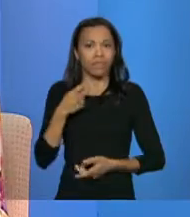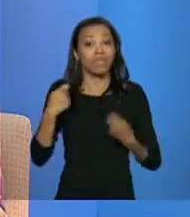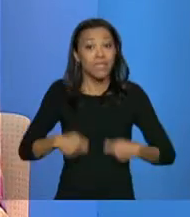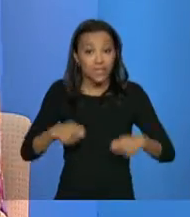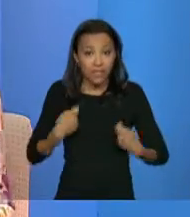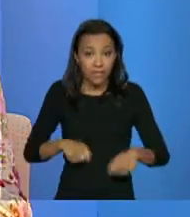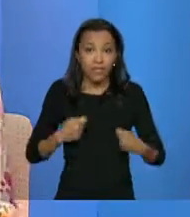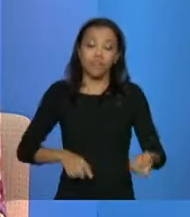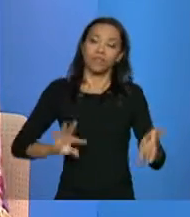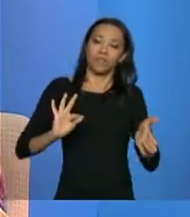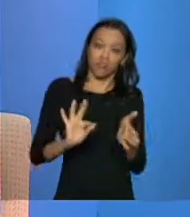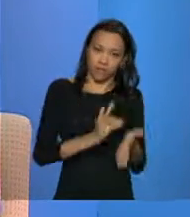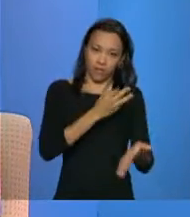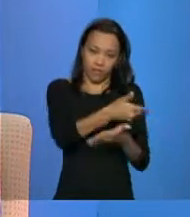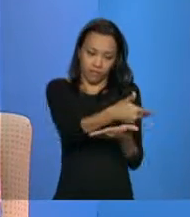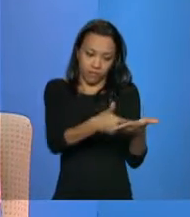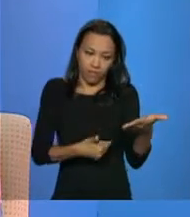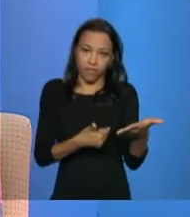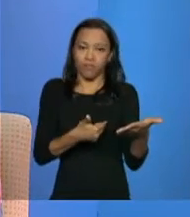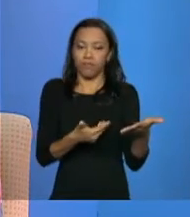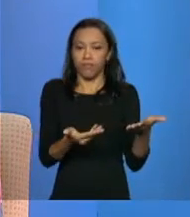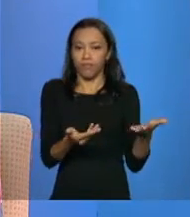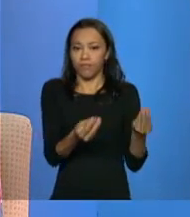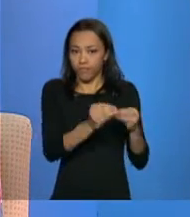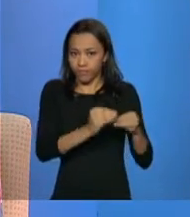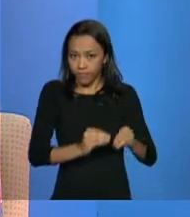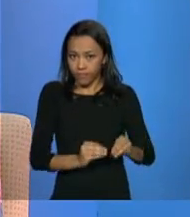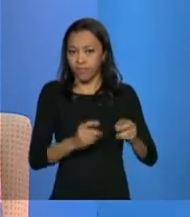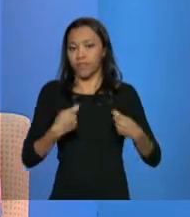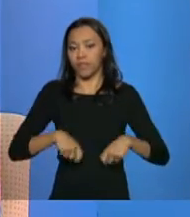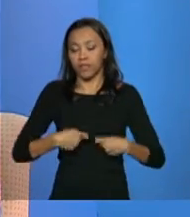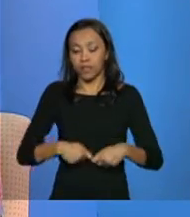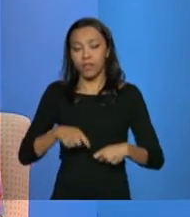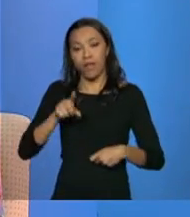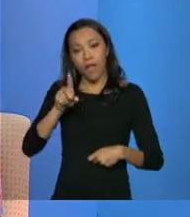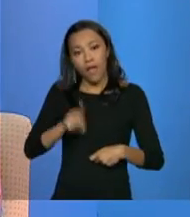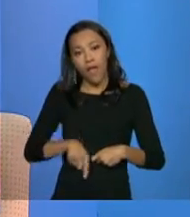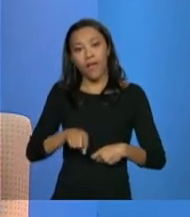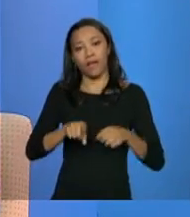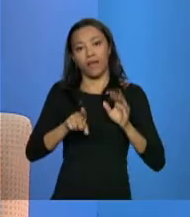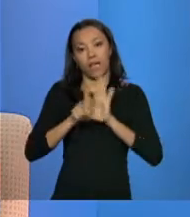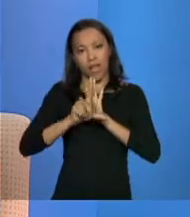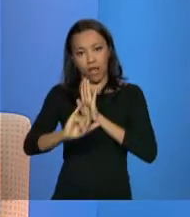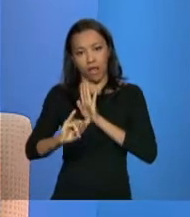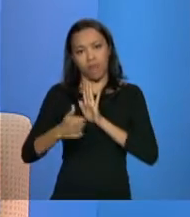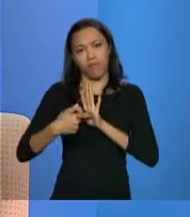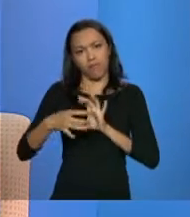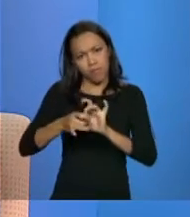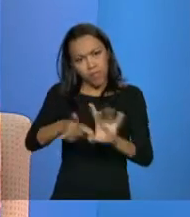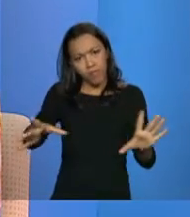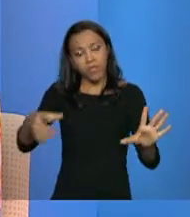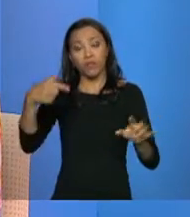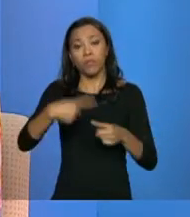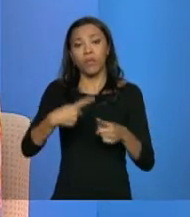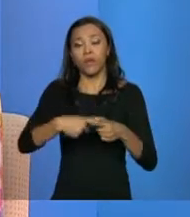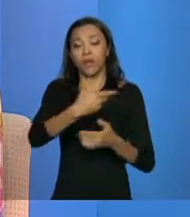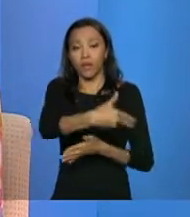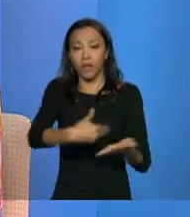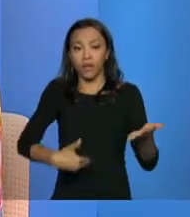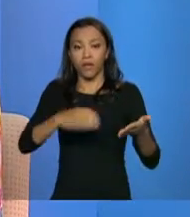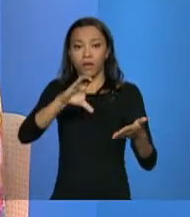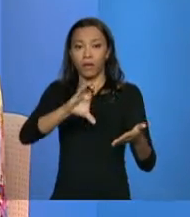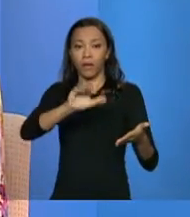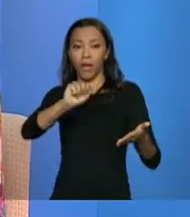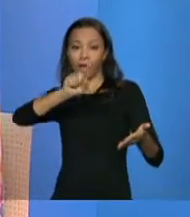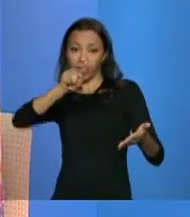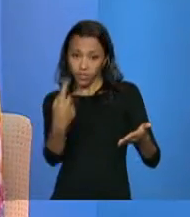Essa é a única, é uma das grandes exceções admitidas em lei, justamente porque o cadastro é da assistência social. São